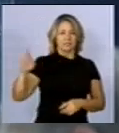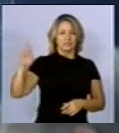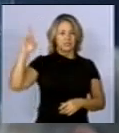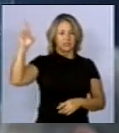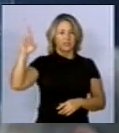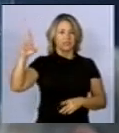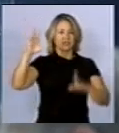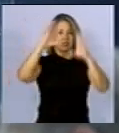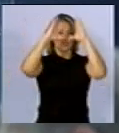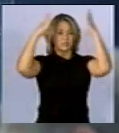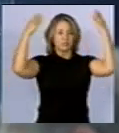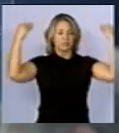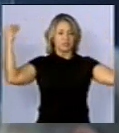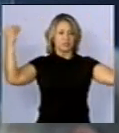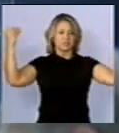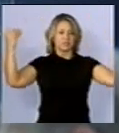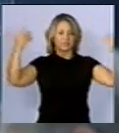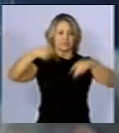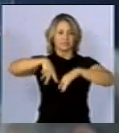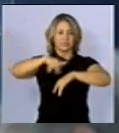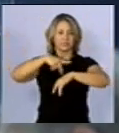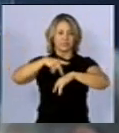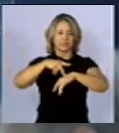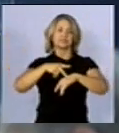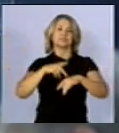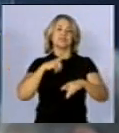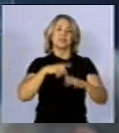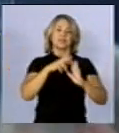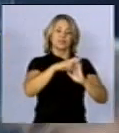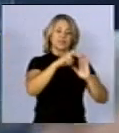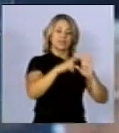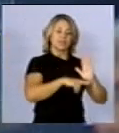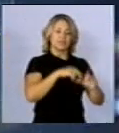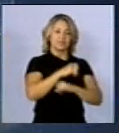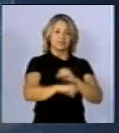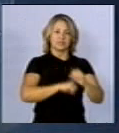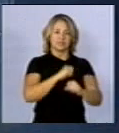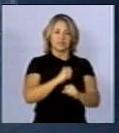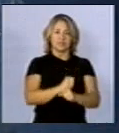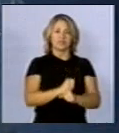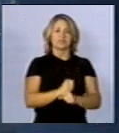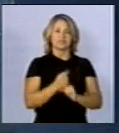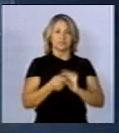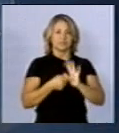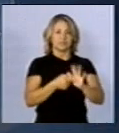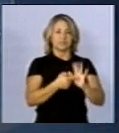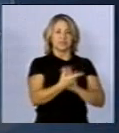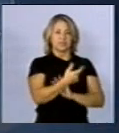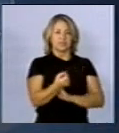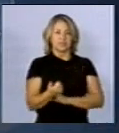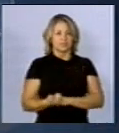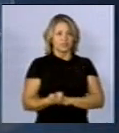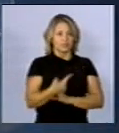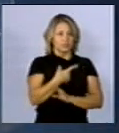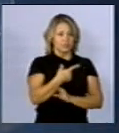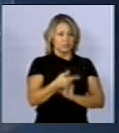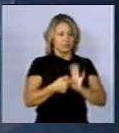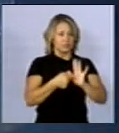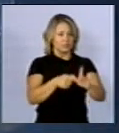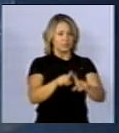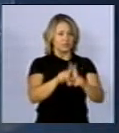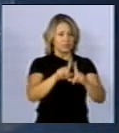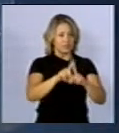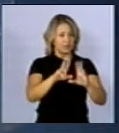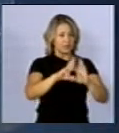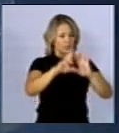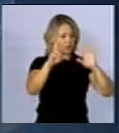da Suíça. E também essa relatória anual, que saiu agora em 2011, da EFRA, a EFRA é um órgão europeu, quer dizer, a rede de monitoramento